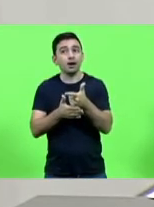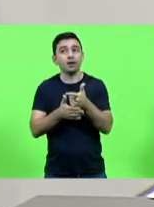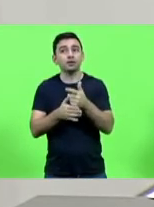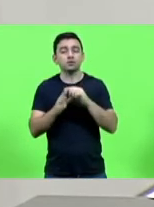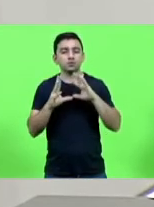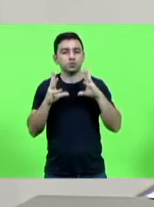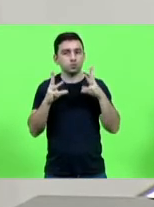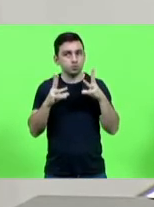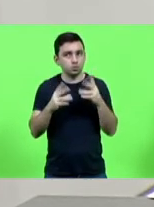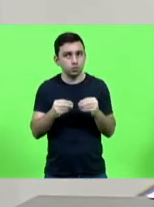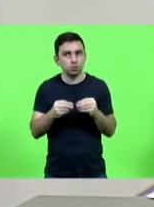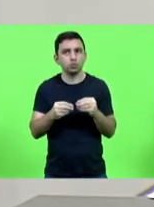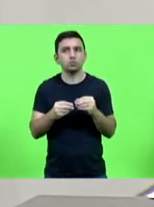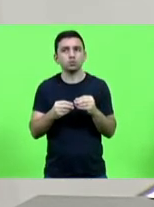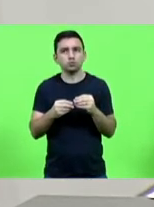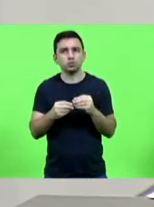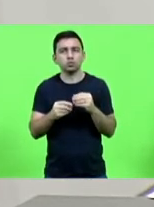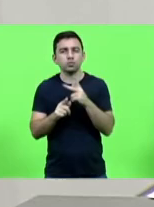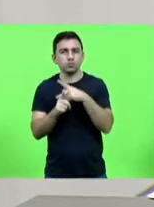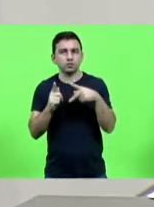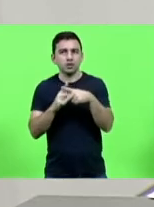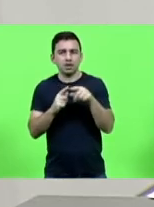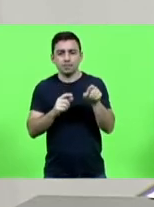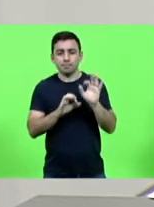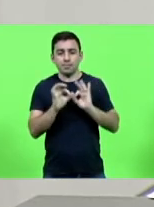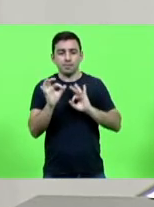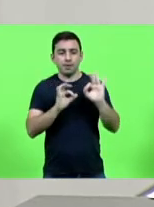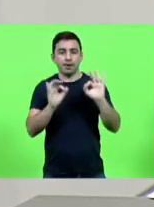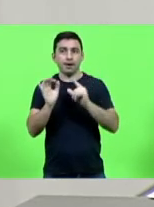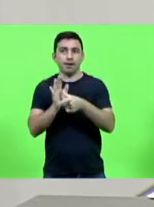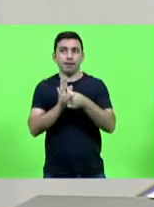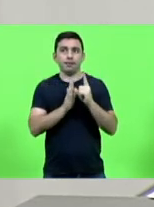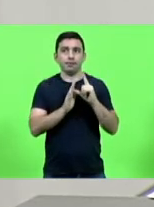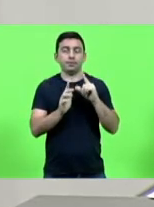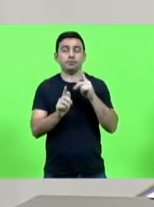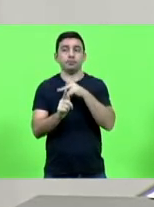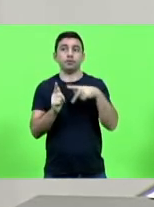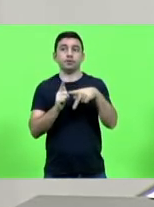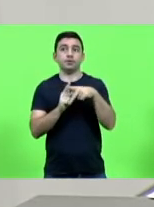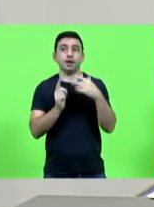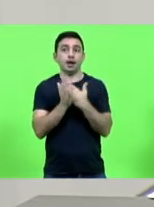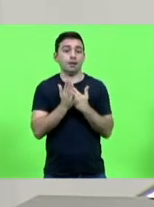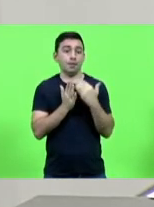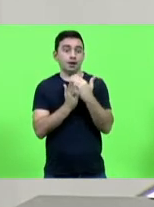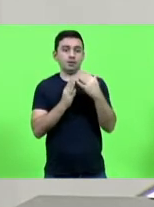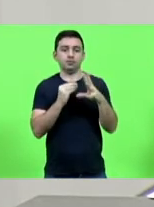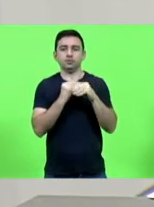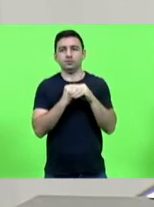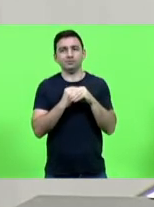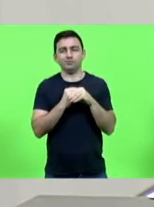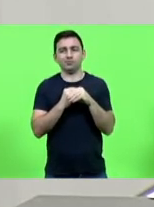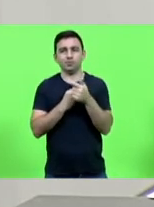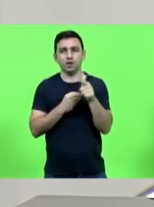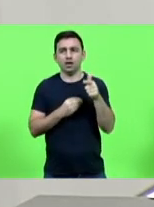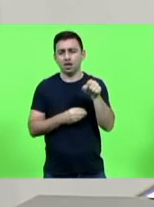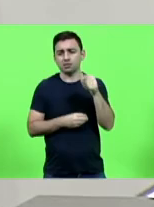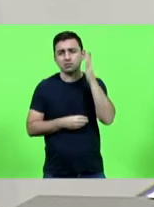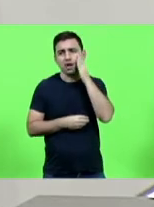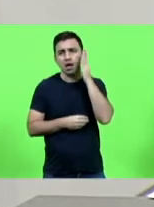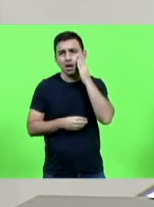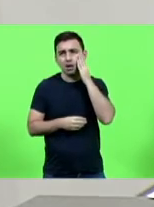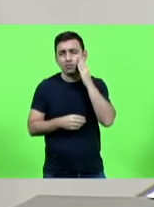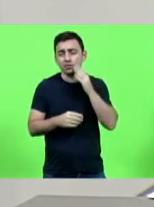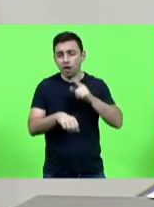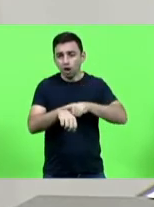vencimentos não se prepararam com uma previdência complementar porque sabiam que quando se